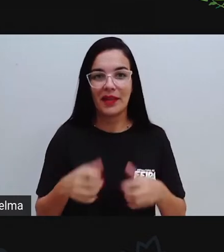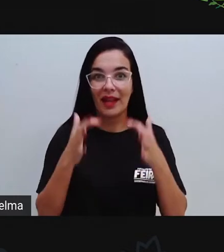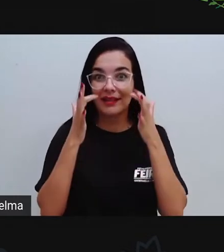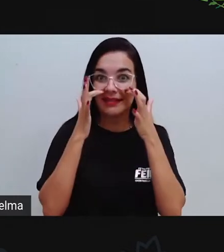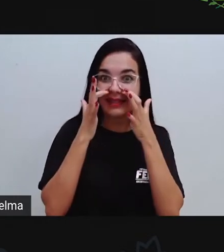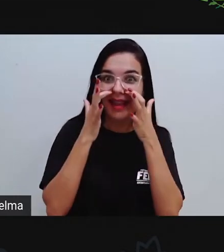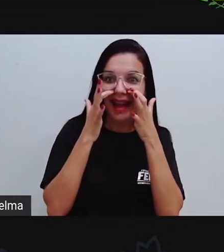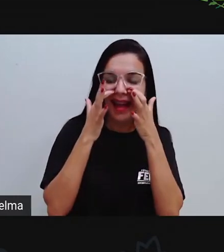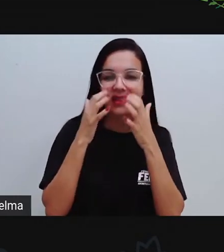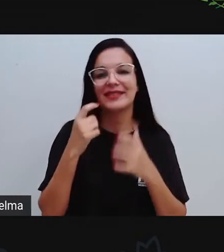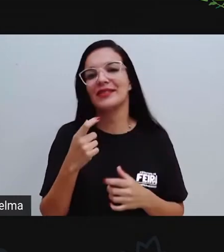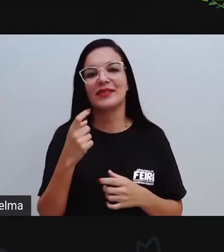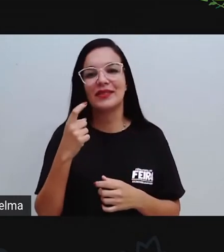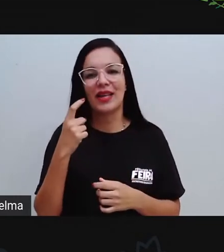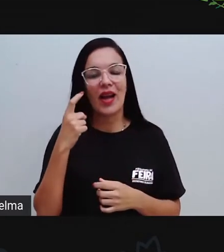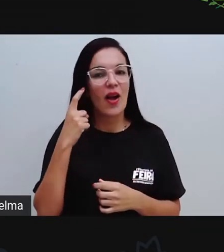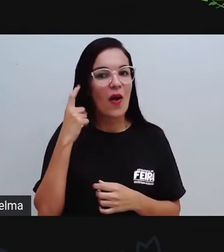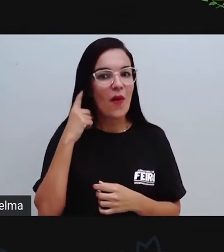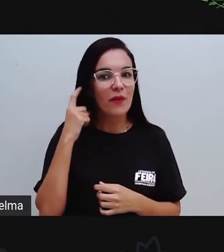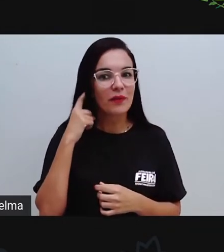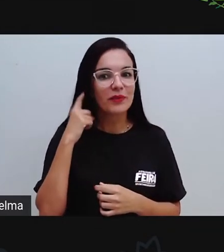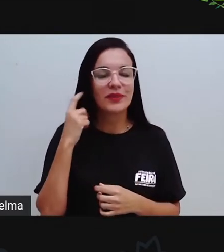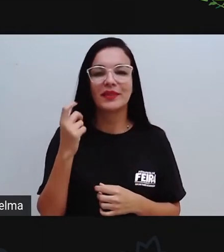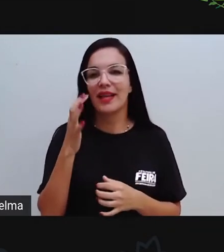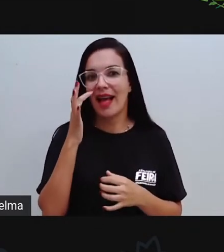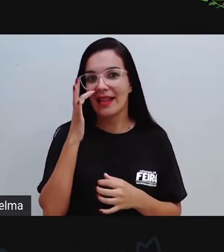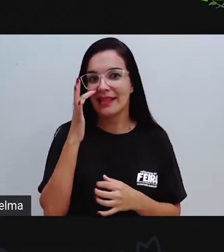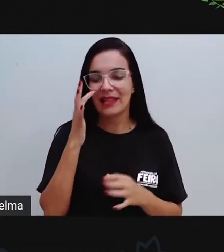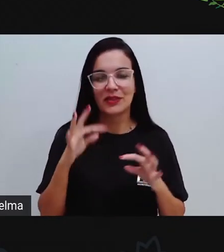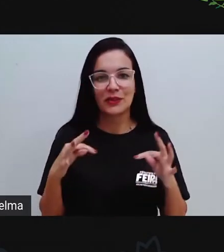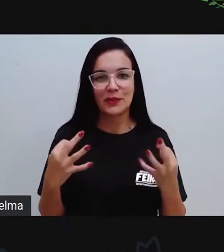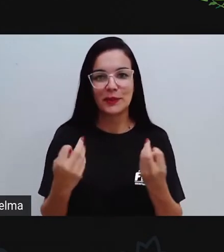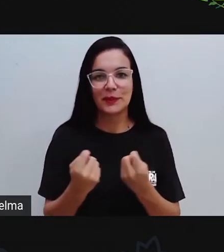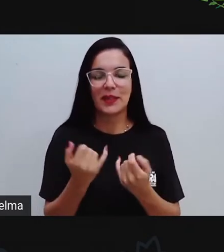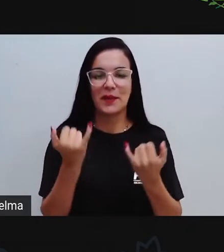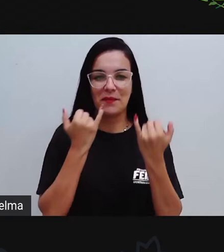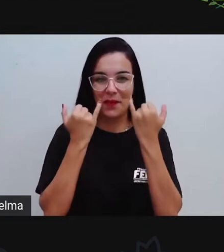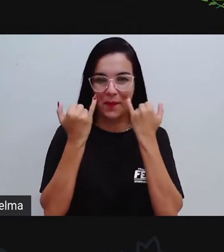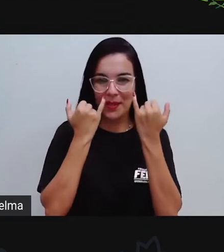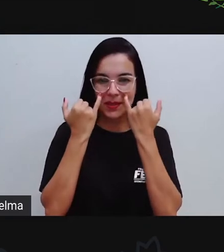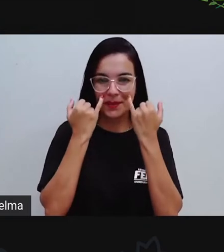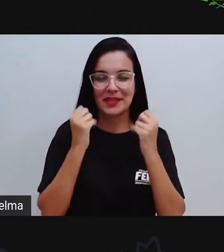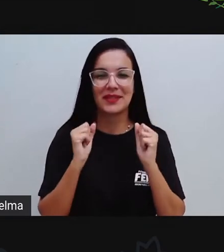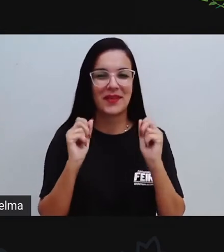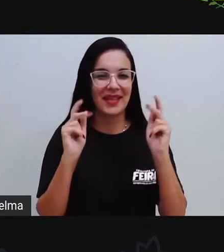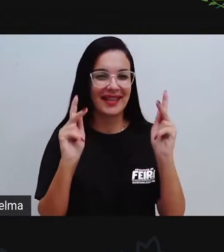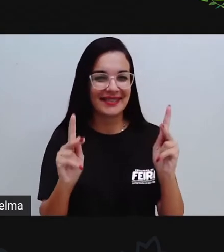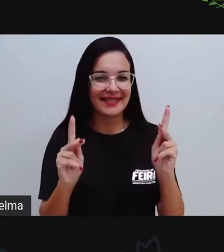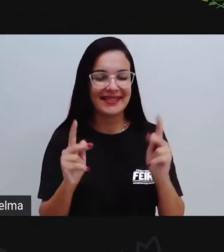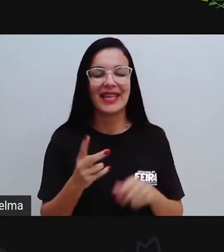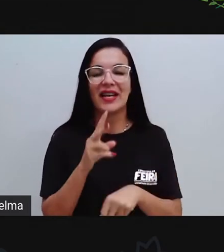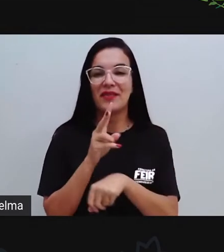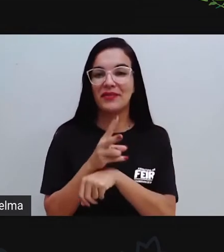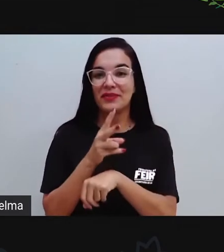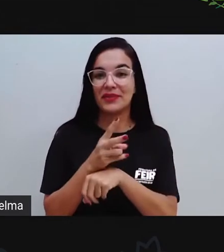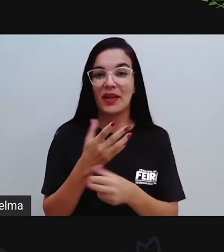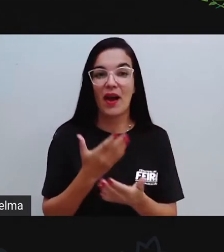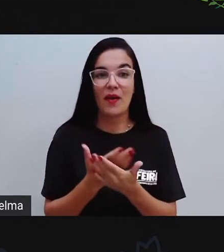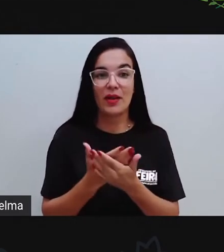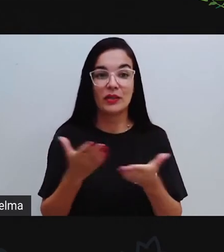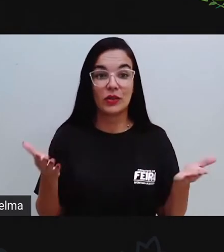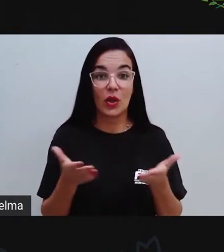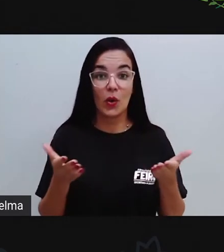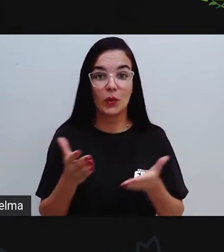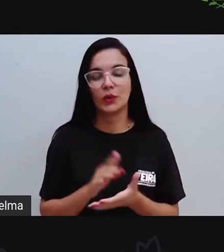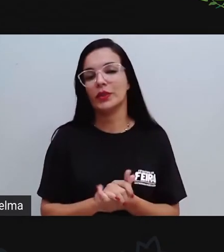atentos, ouvidos atentos aí a todas as informações, tá certo? Que a PRO vai passar na videoaula de hoje. Então, vamos